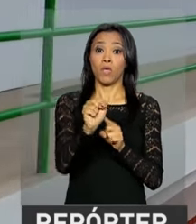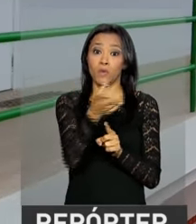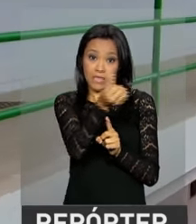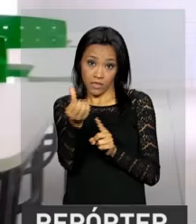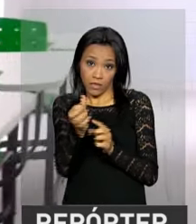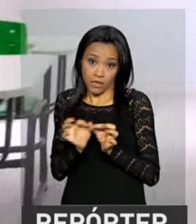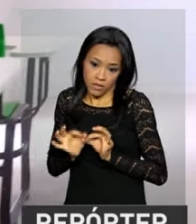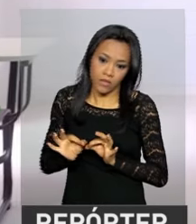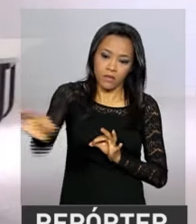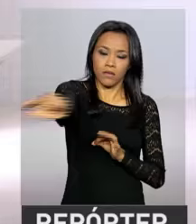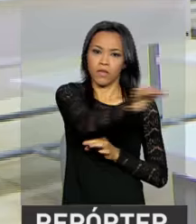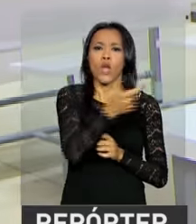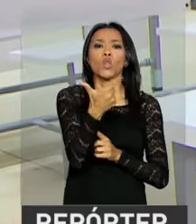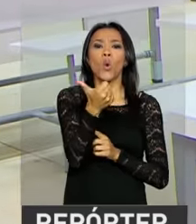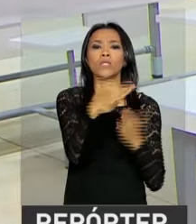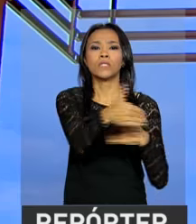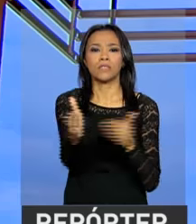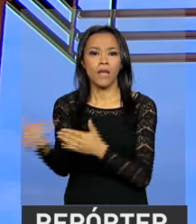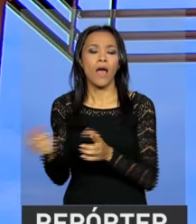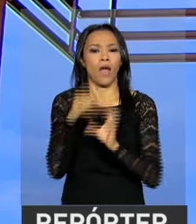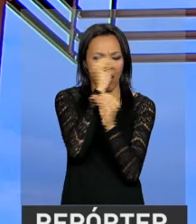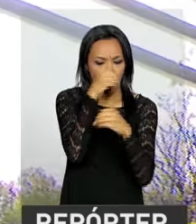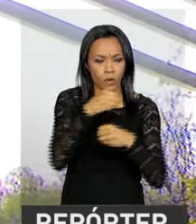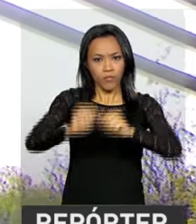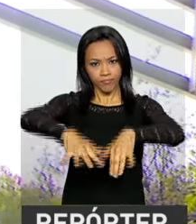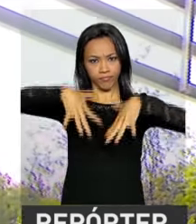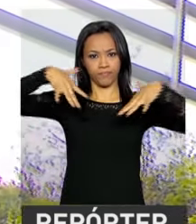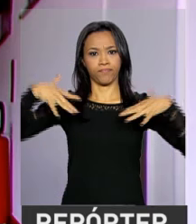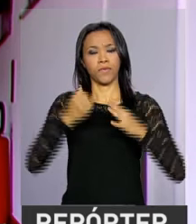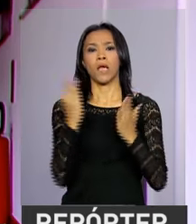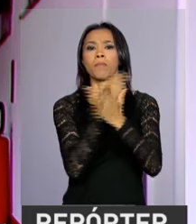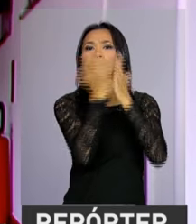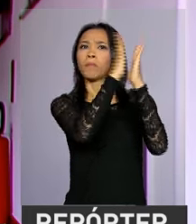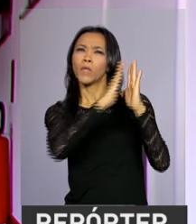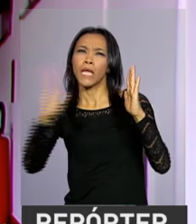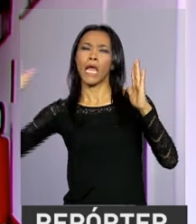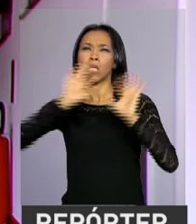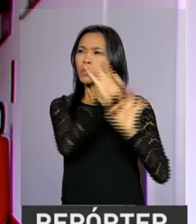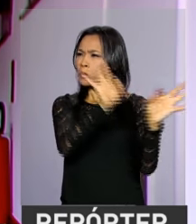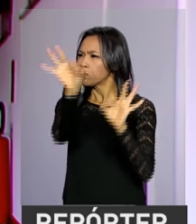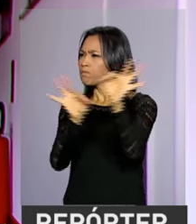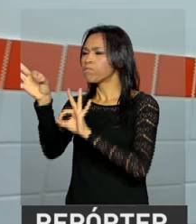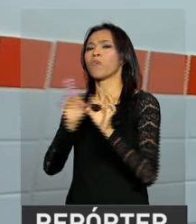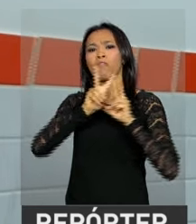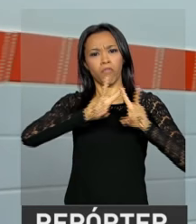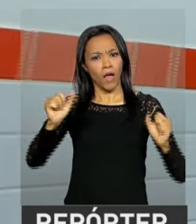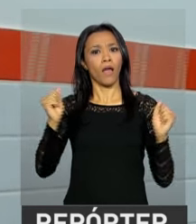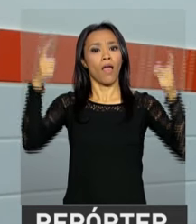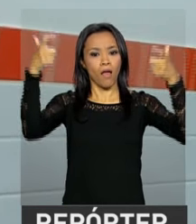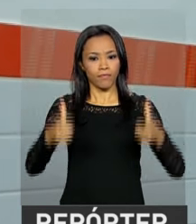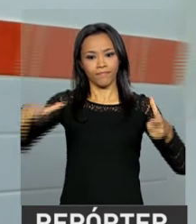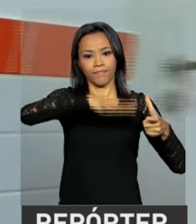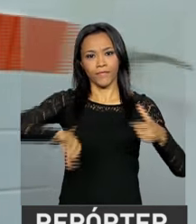quadrados, 12 salas de aula, laboratório, auditório, biblioteca e toda a infraestrutura necessária vai abrigar o campus do